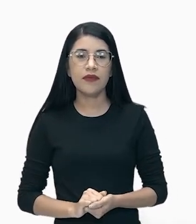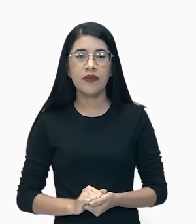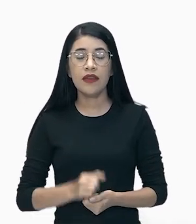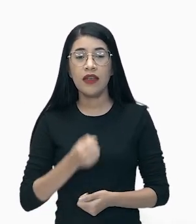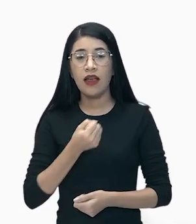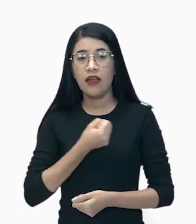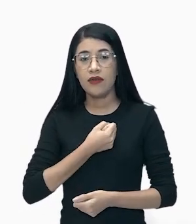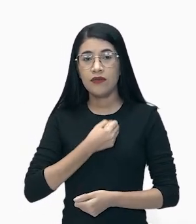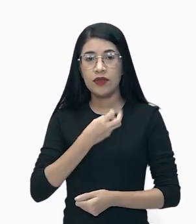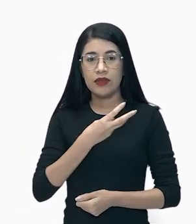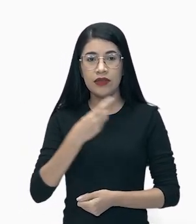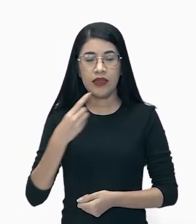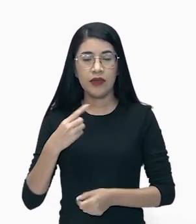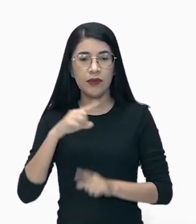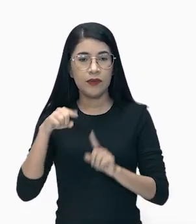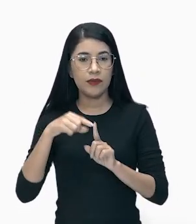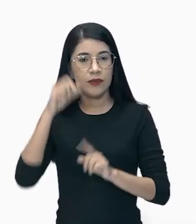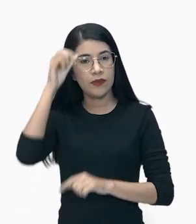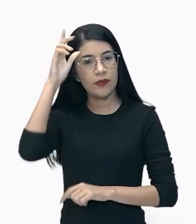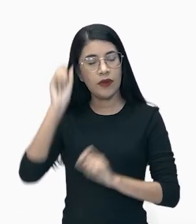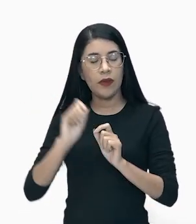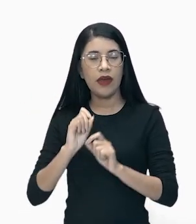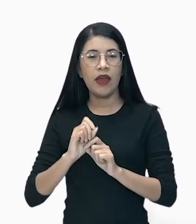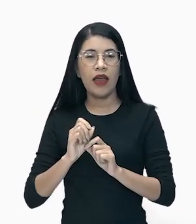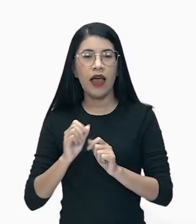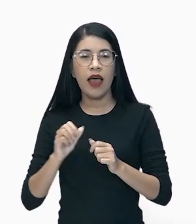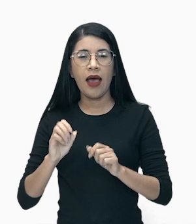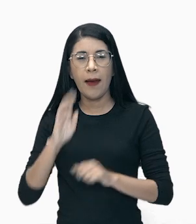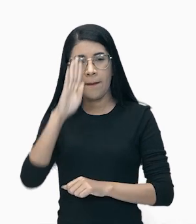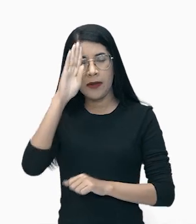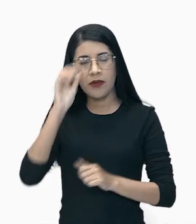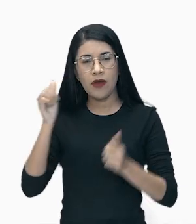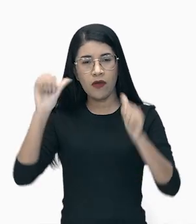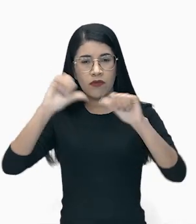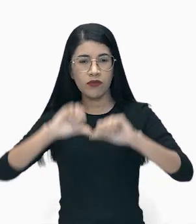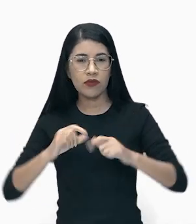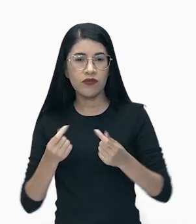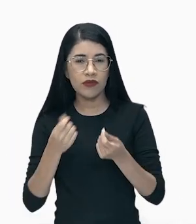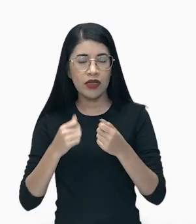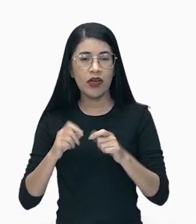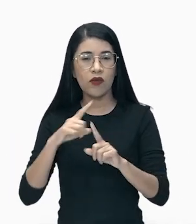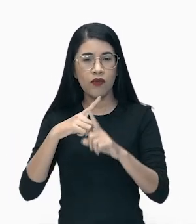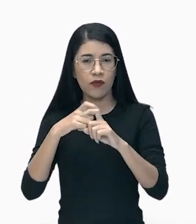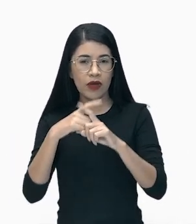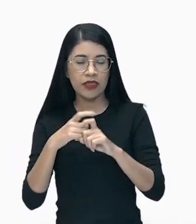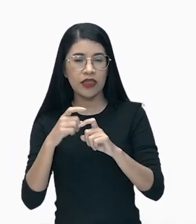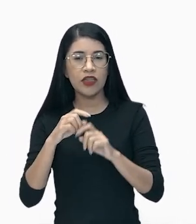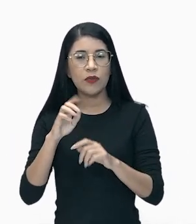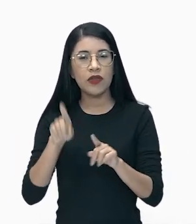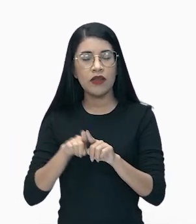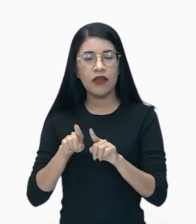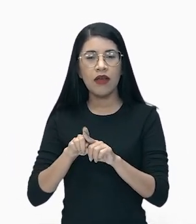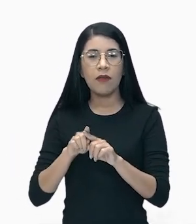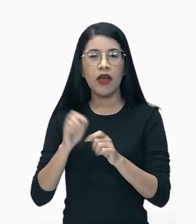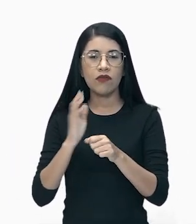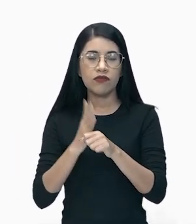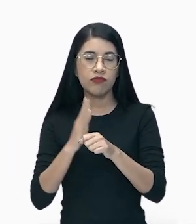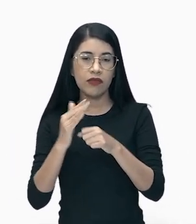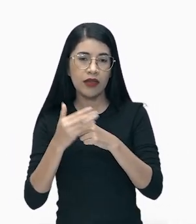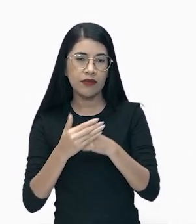Aula de número 31, Objeto de Conhecimento, a Grande Depressão, o Fascismo e o Nazismo. Detalhamento,